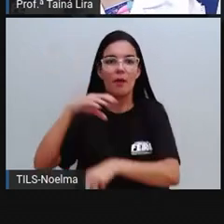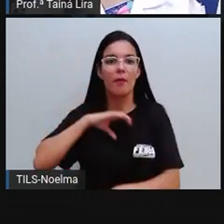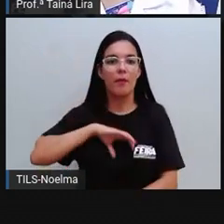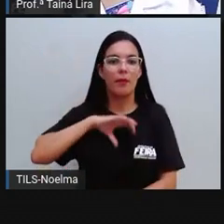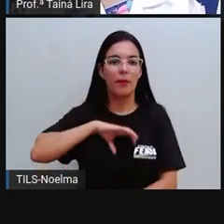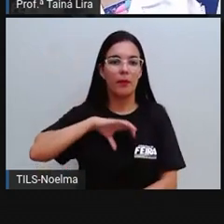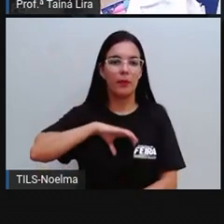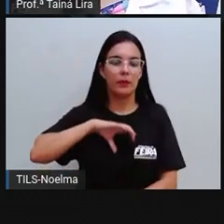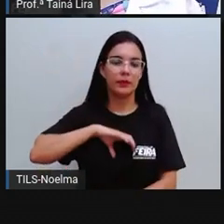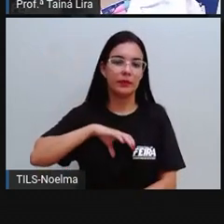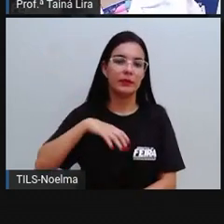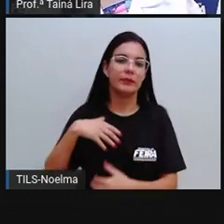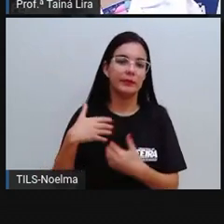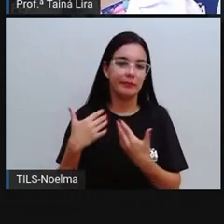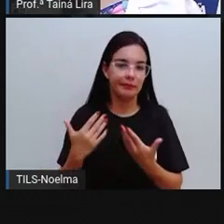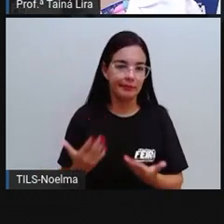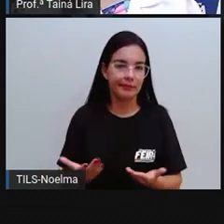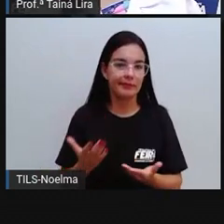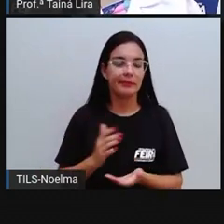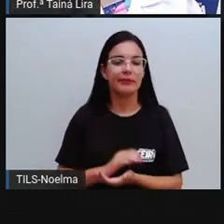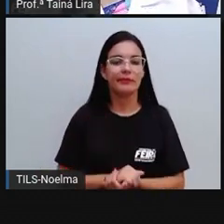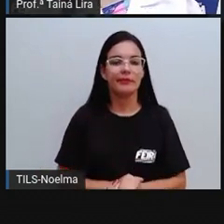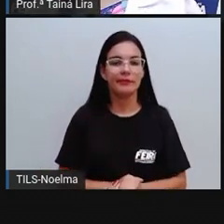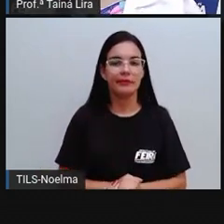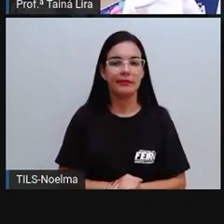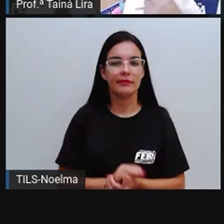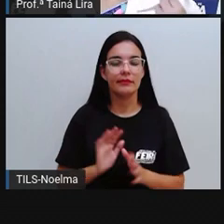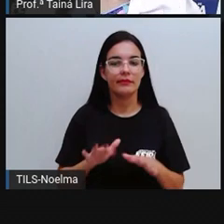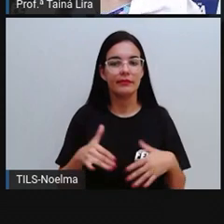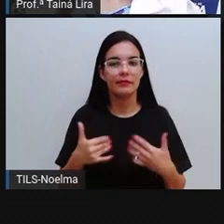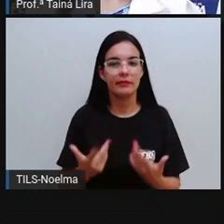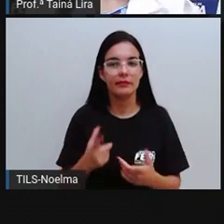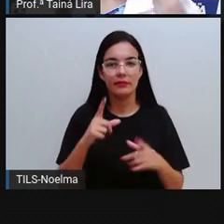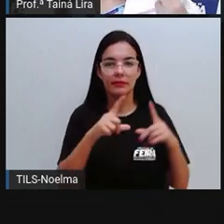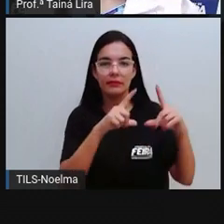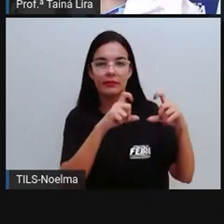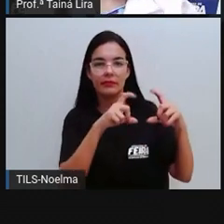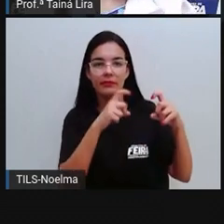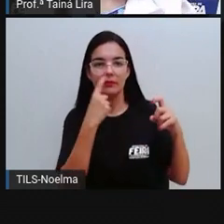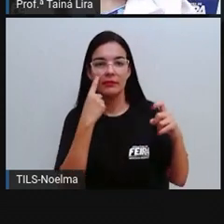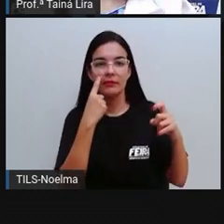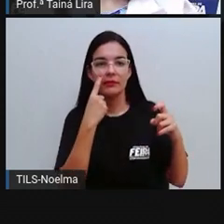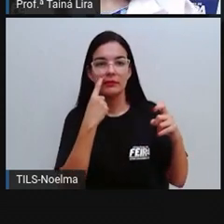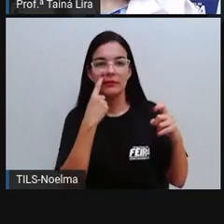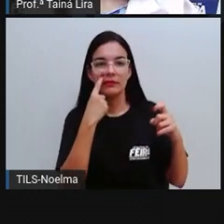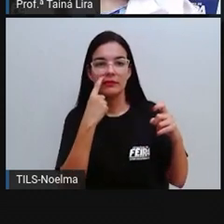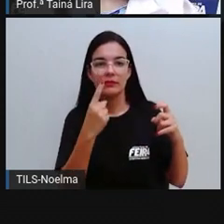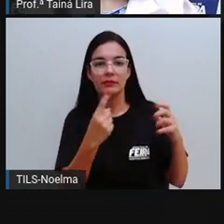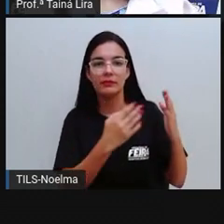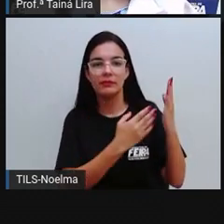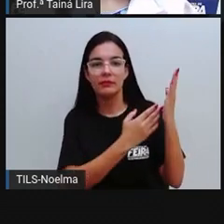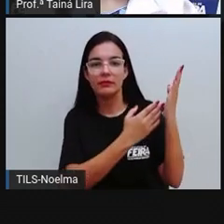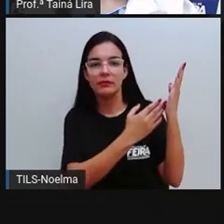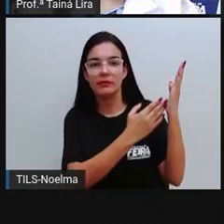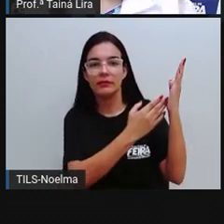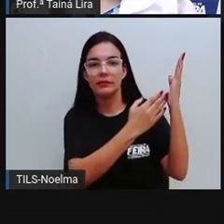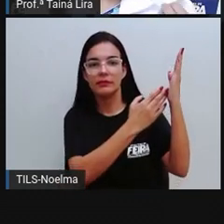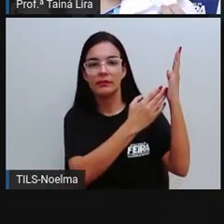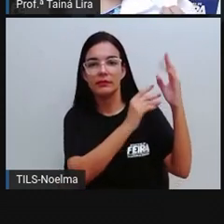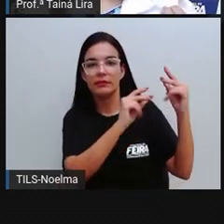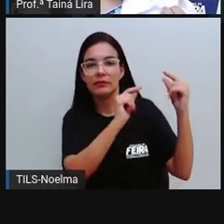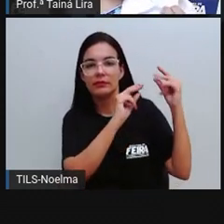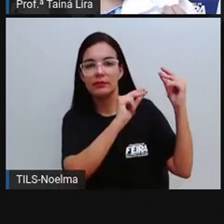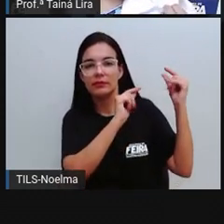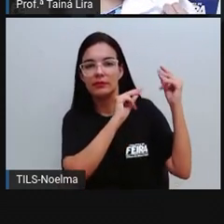pra levar lá pra Portugal. E na imagem, a PRO mostra, ó, são, ele na época,